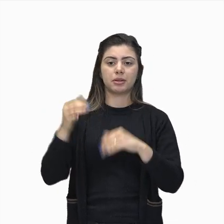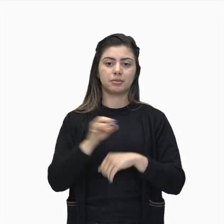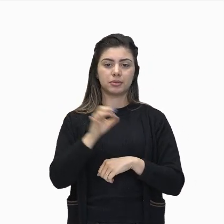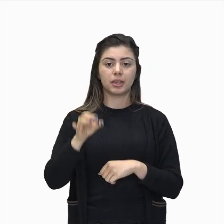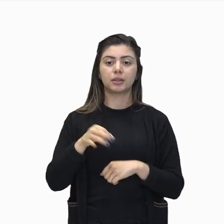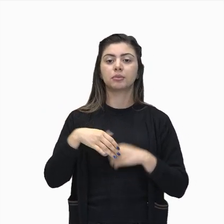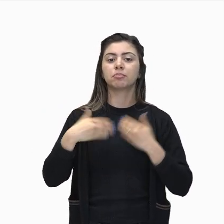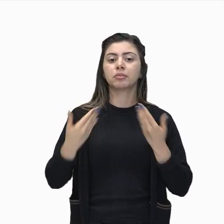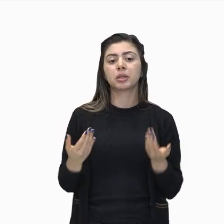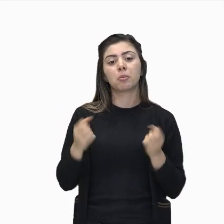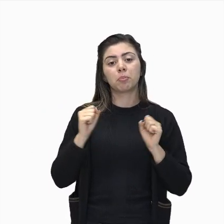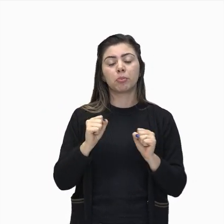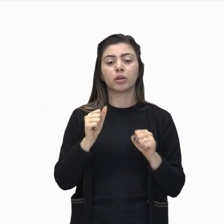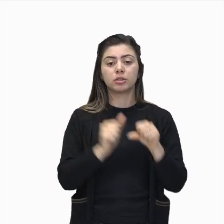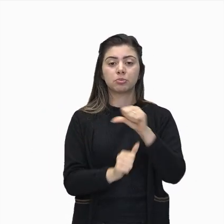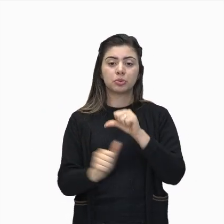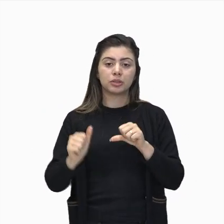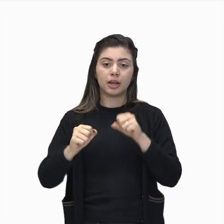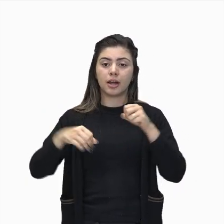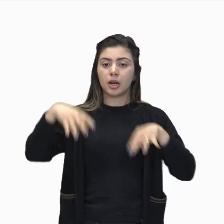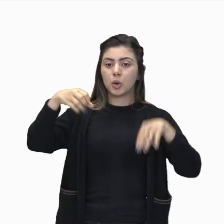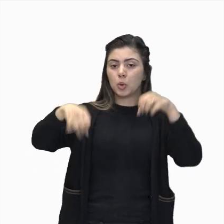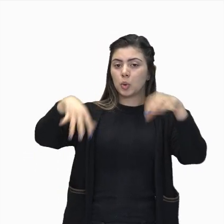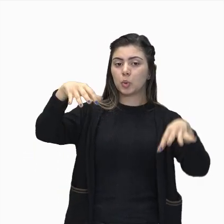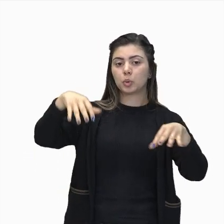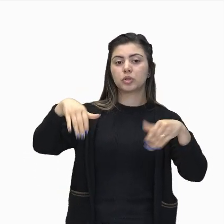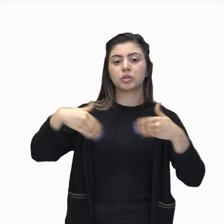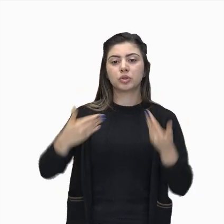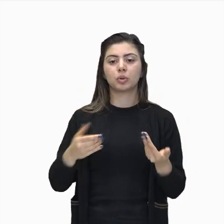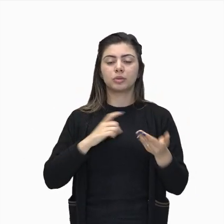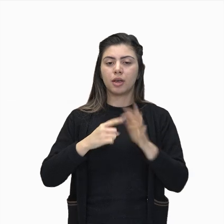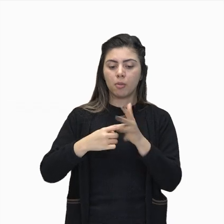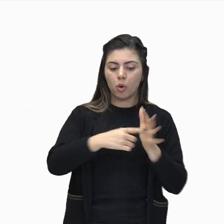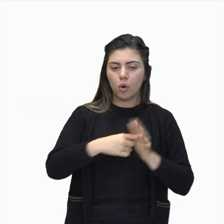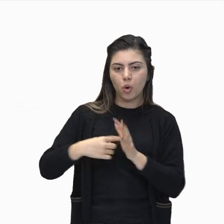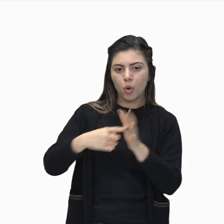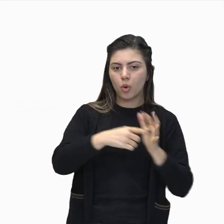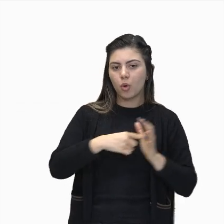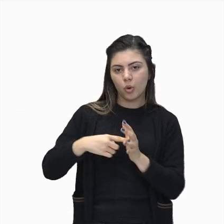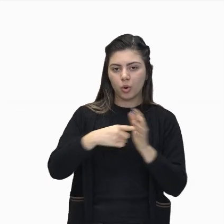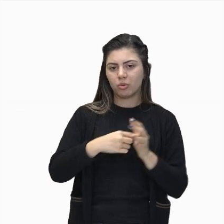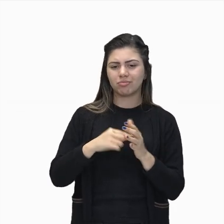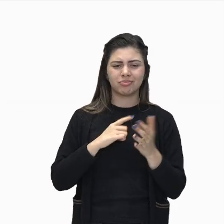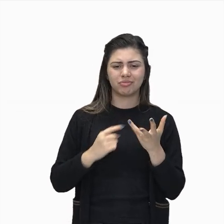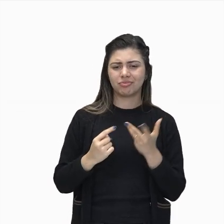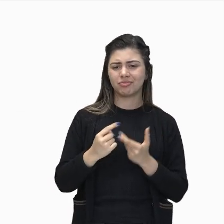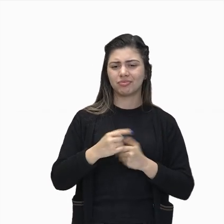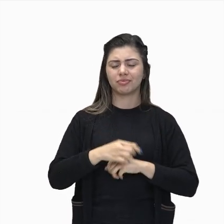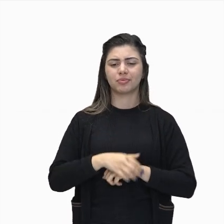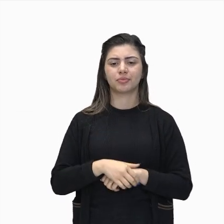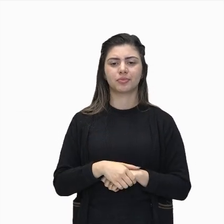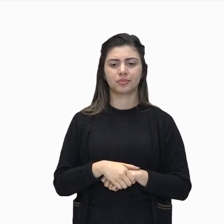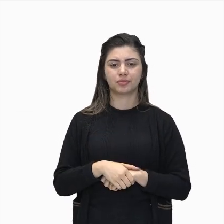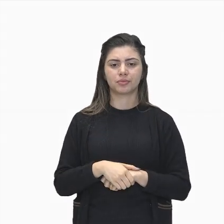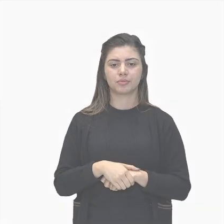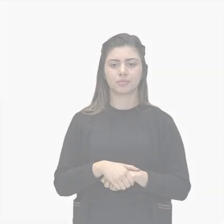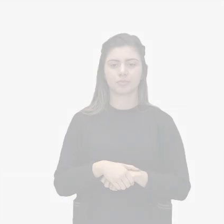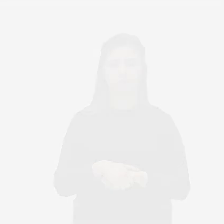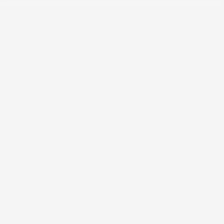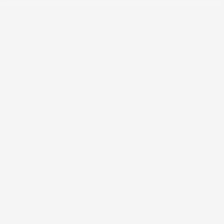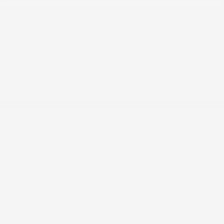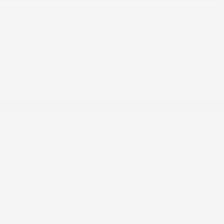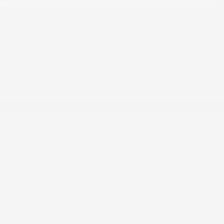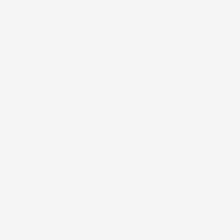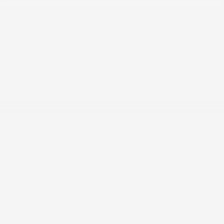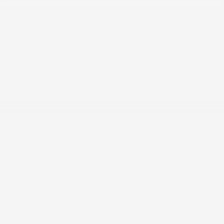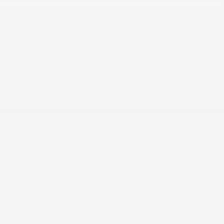Ela pode ser convertida para gerar luz, força para movimentar motores e fazer funcionar diversos